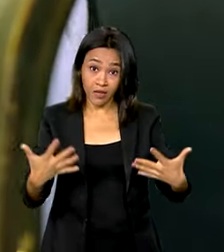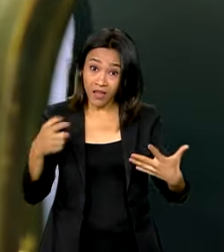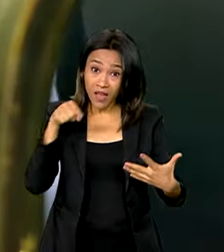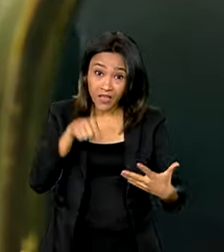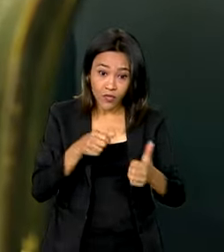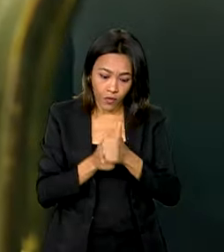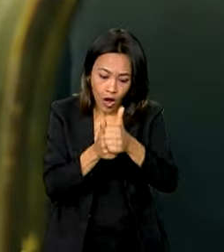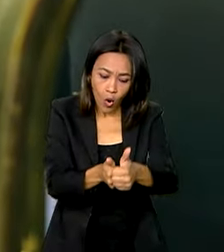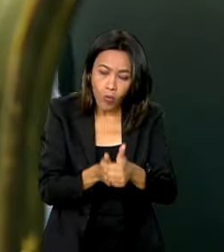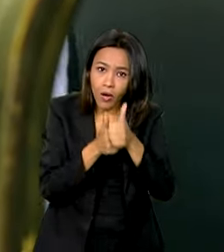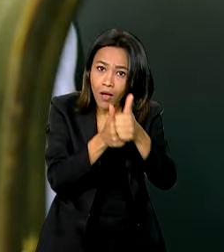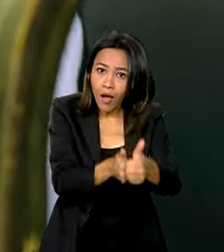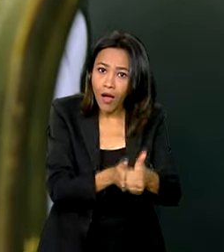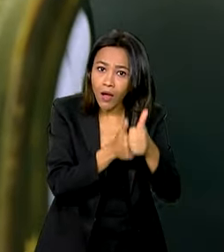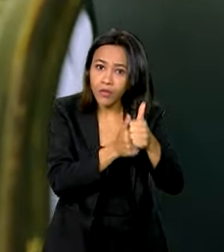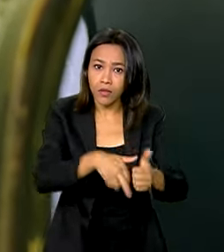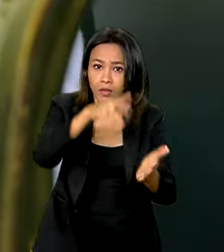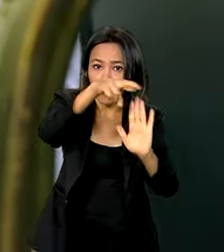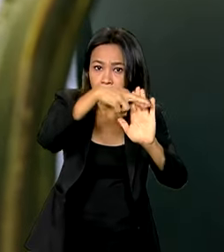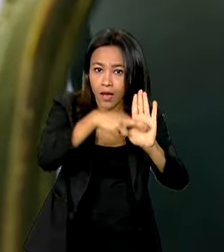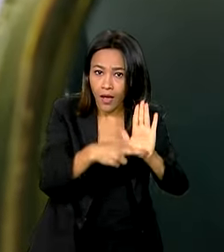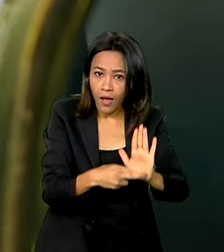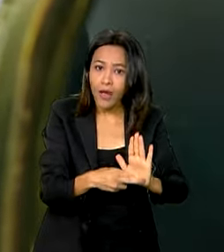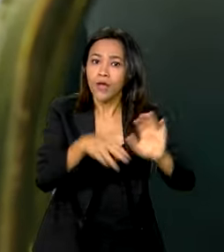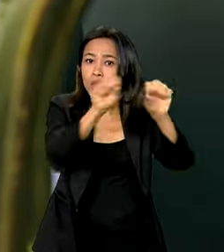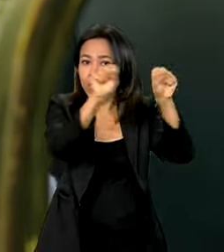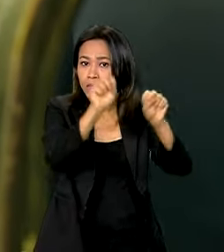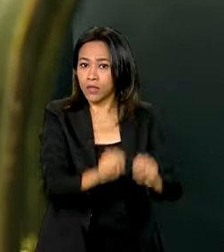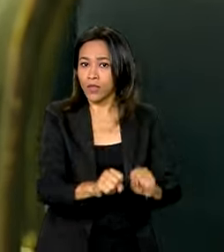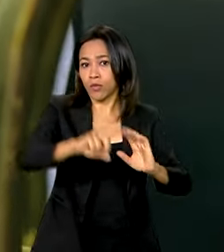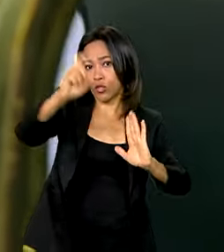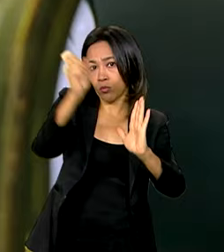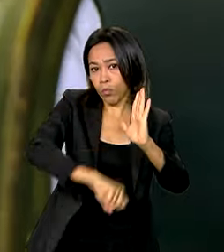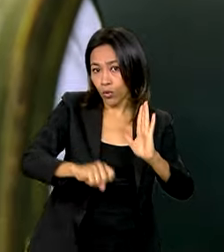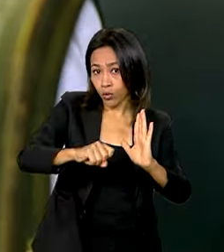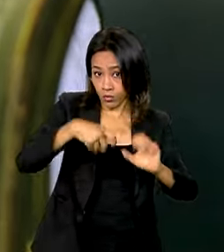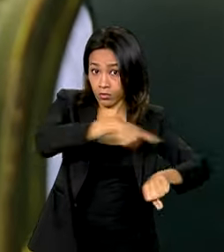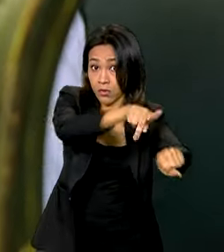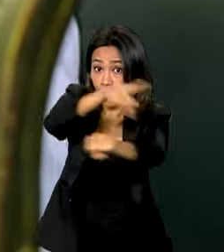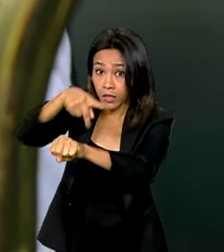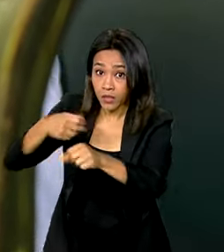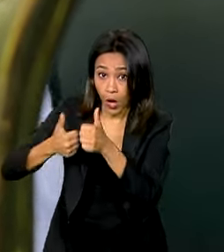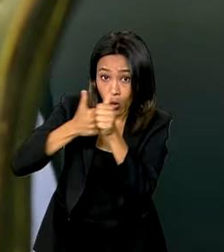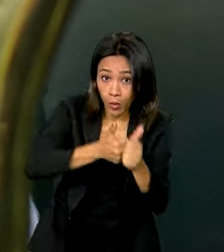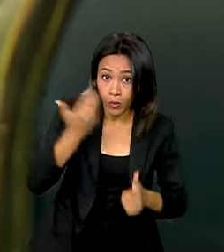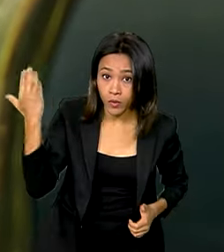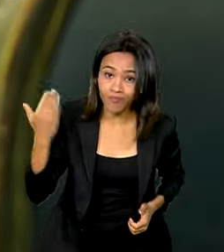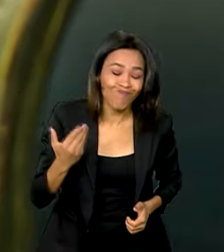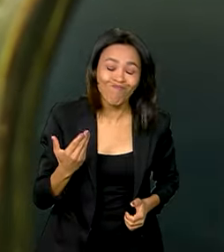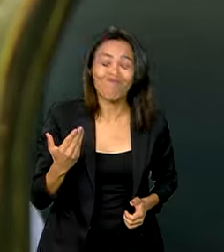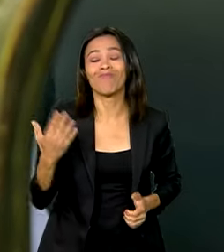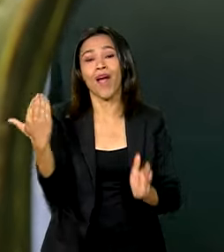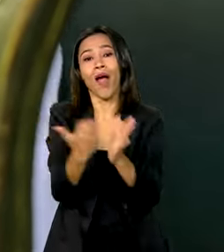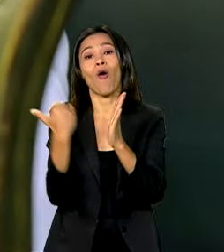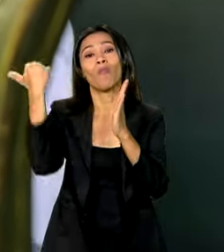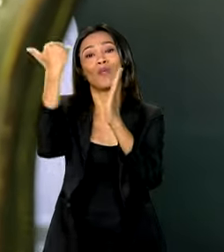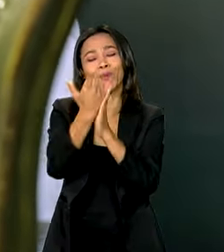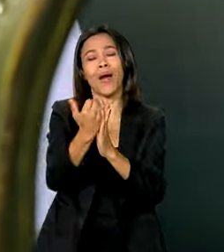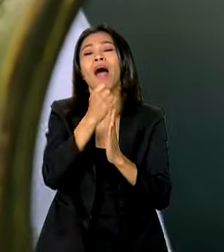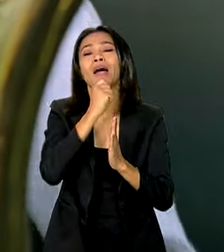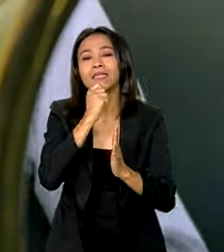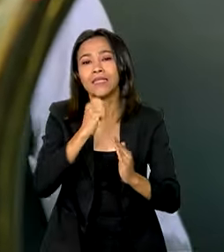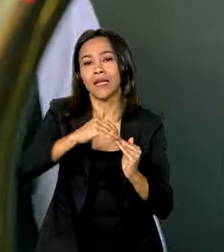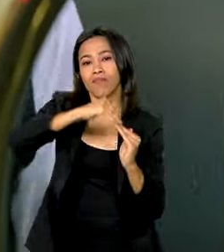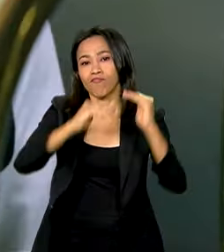acompanhada na mesma velocidade pelos sistemas de tributação da maior parte dos países, o que contribuiu para aumentar a desigualdade.